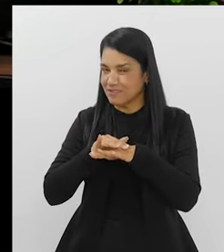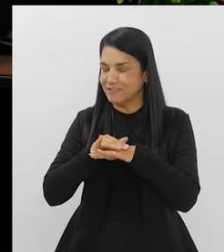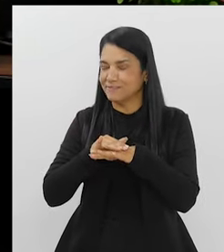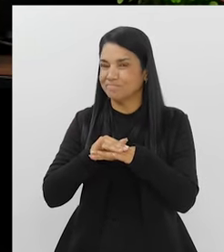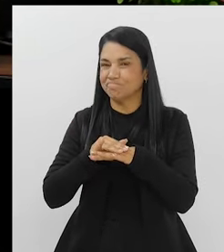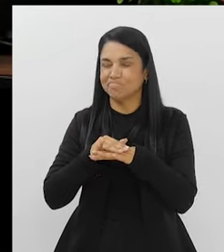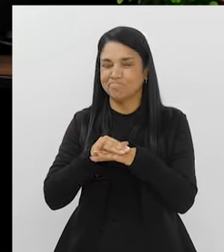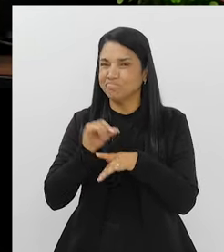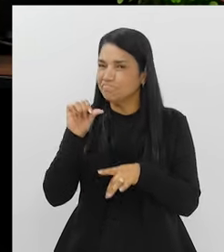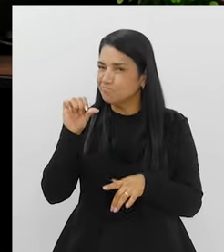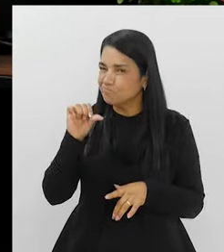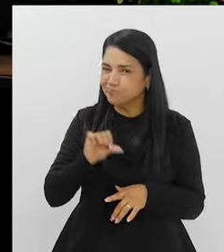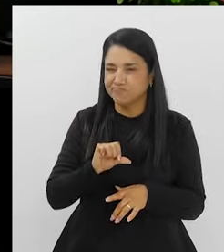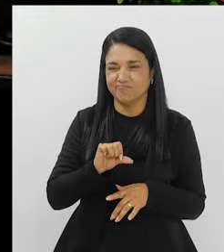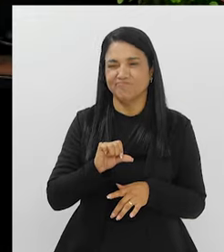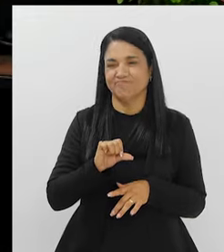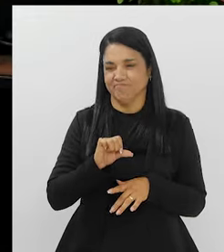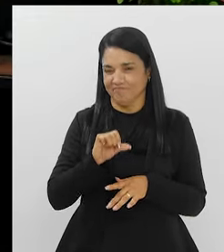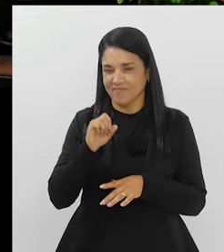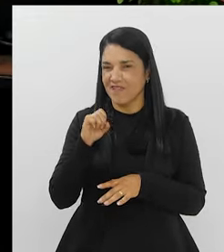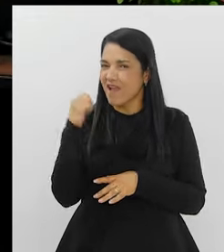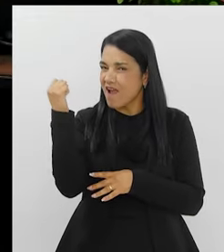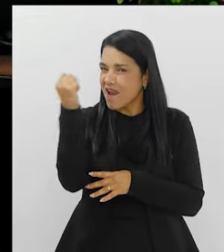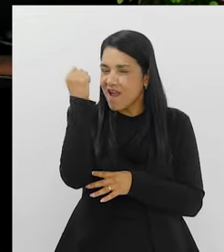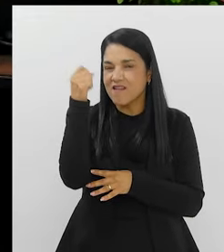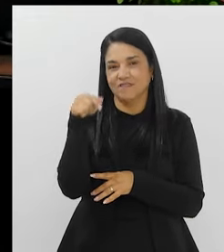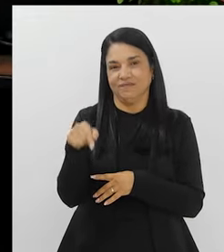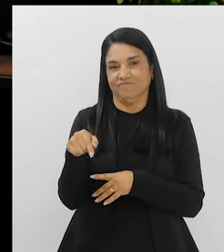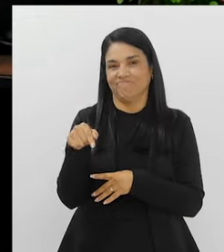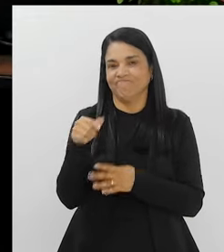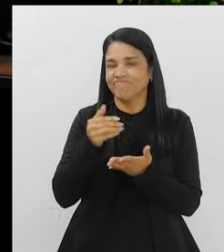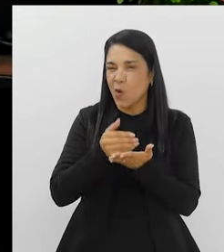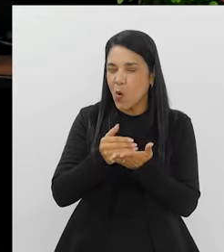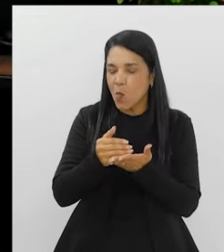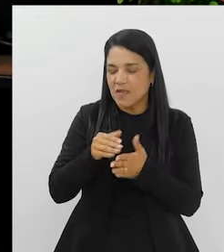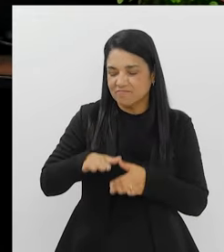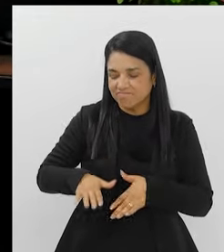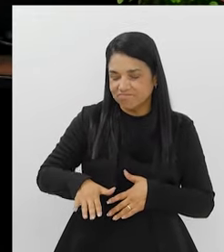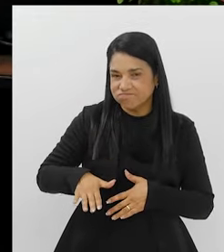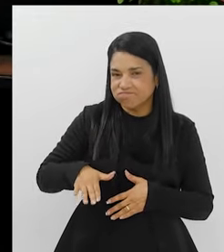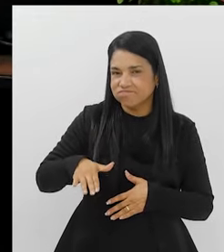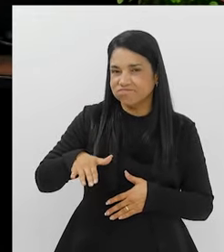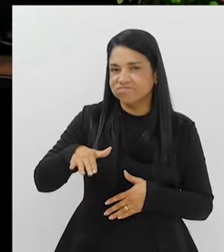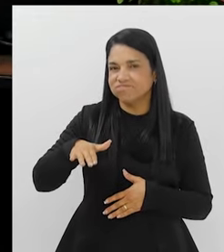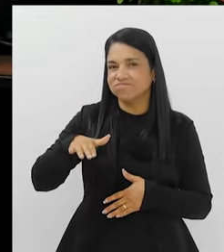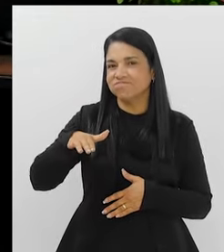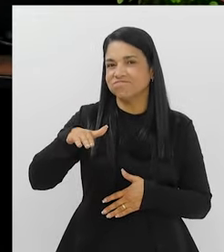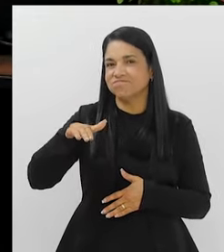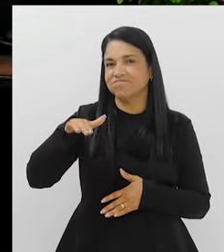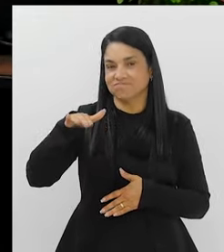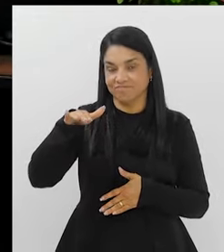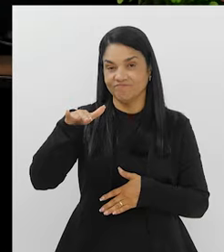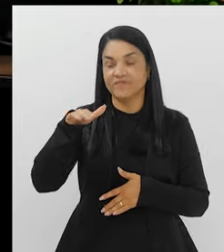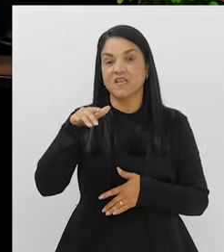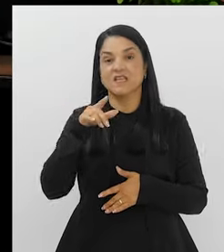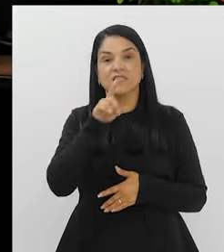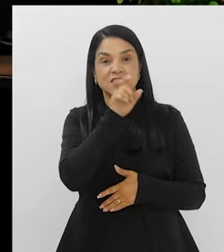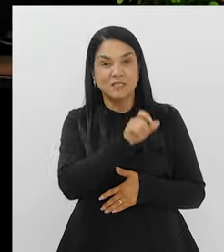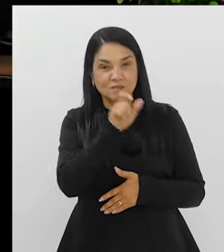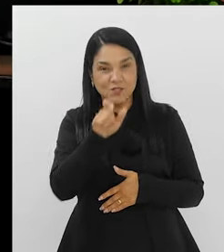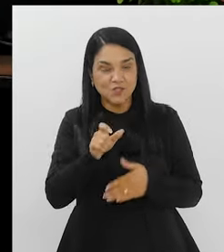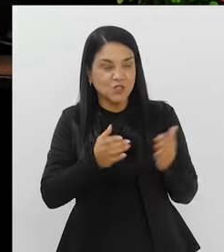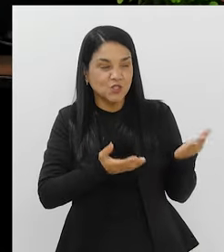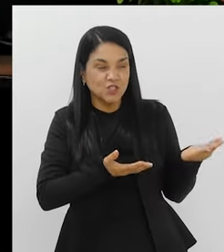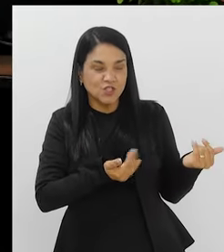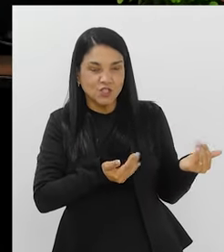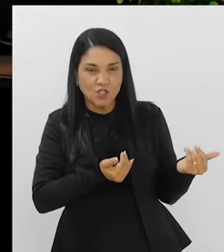cruéis. Elas começam muito cedo. Elas, sim, trazem pacientes muito